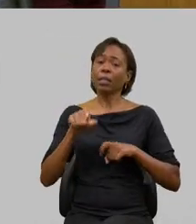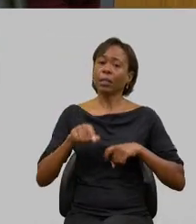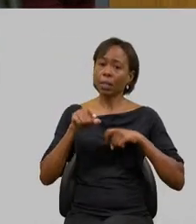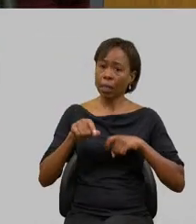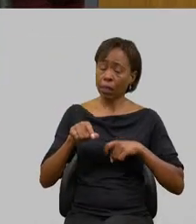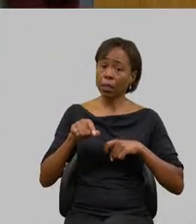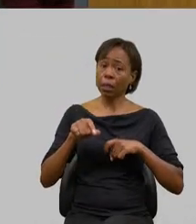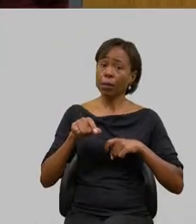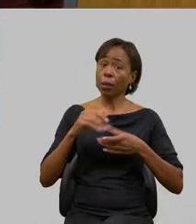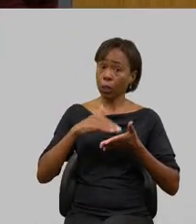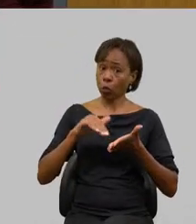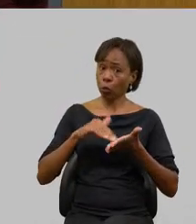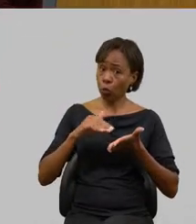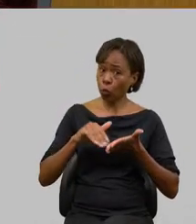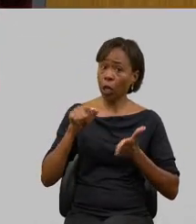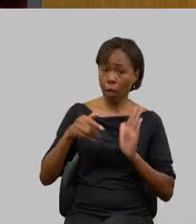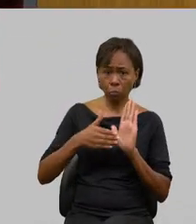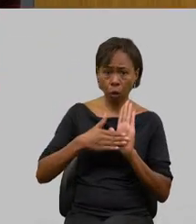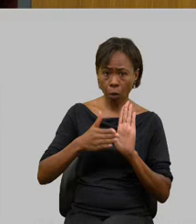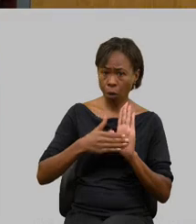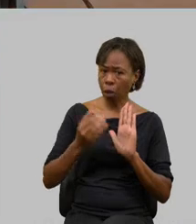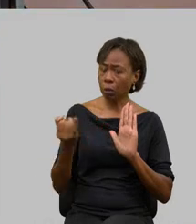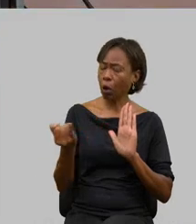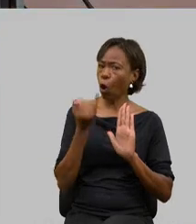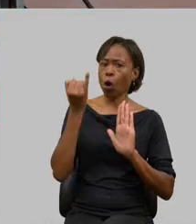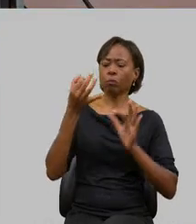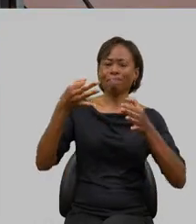traz muita dignidade para o produtor rural